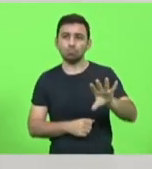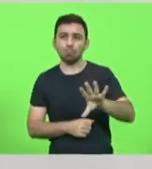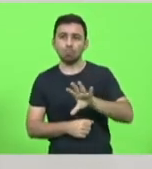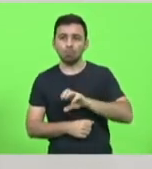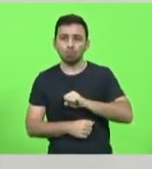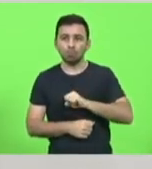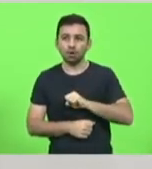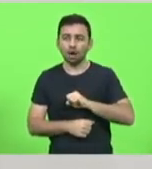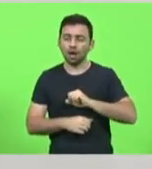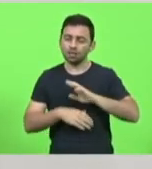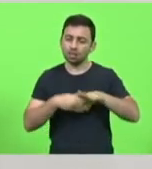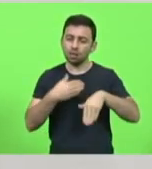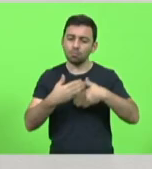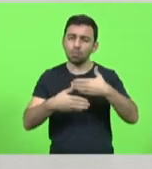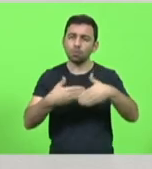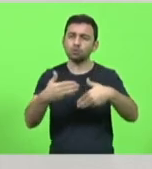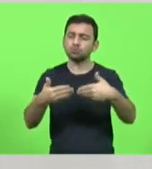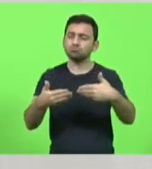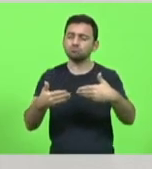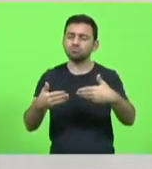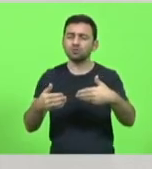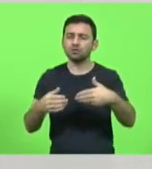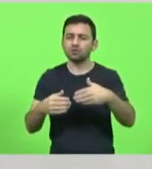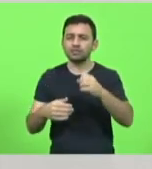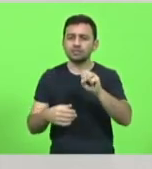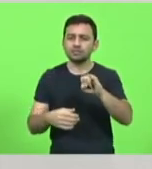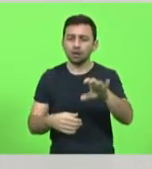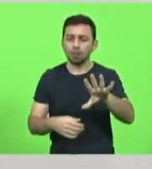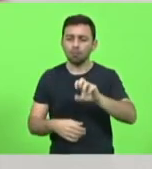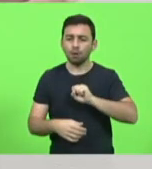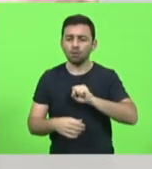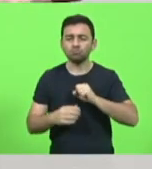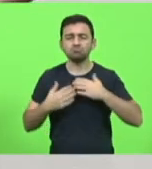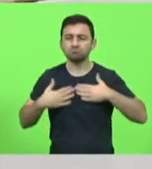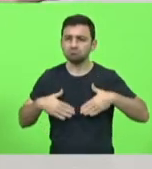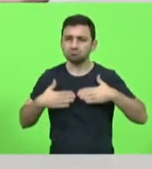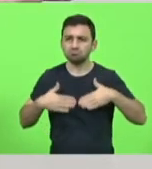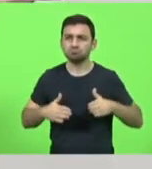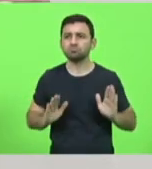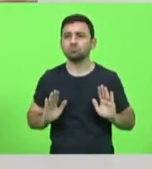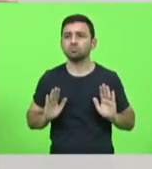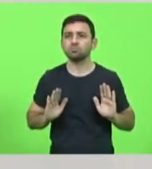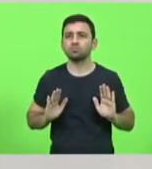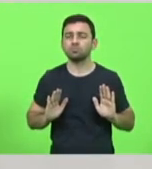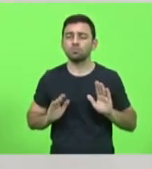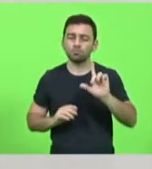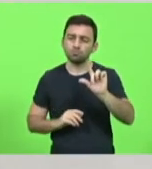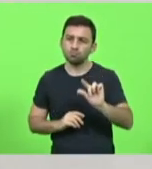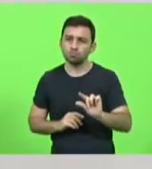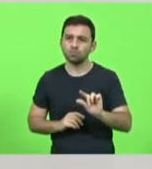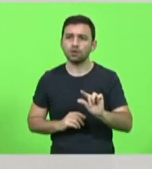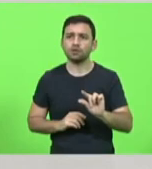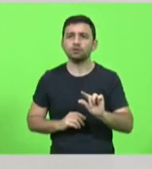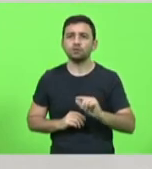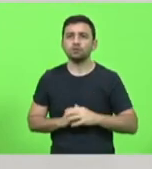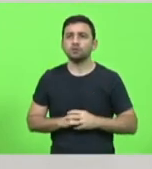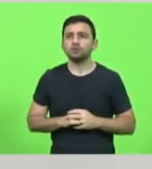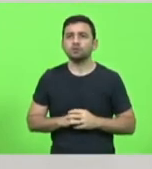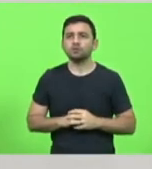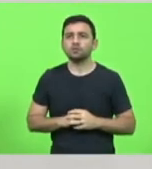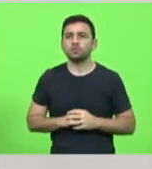as consequências serão bem menores. Na minha cidade, São Bento do Sul, lamentavelmente,